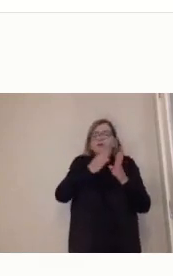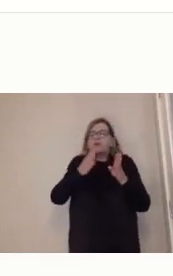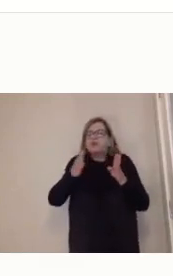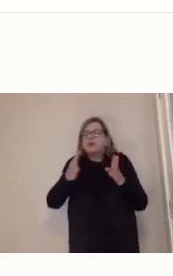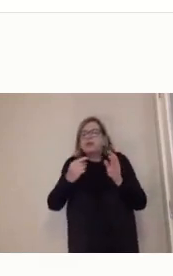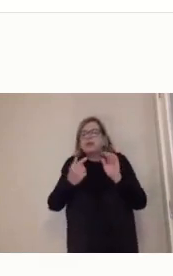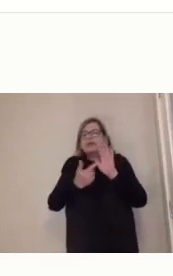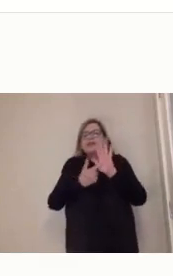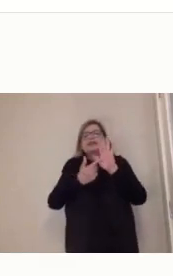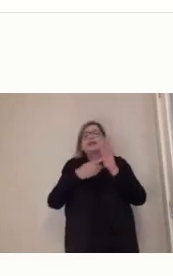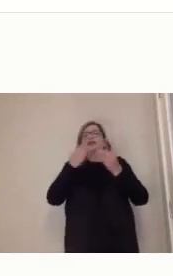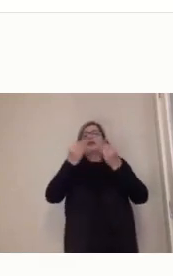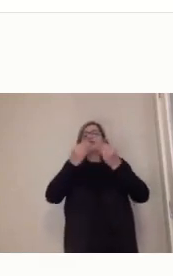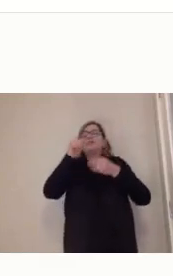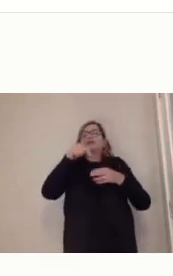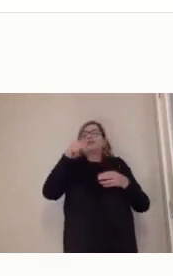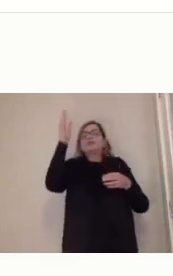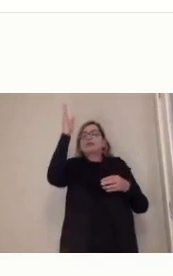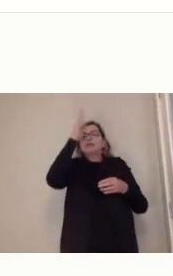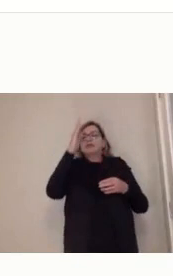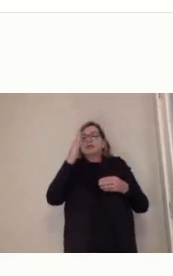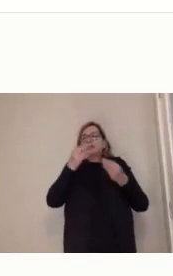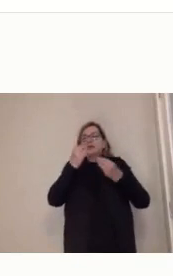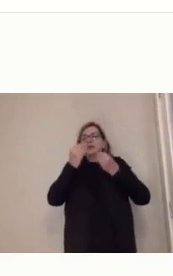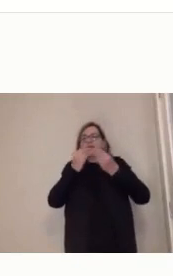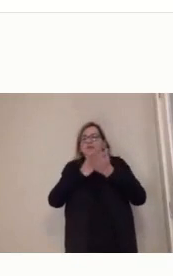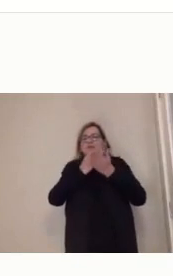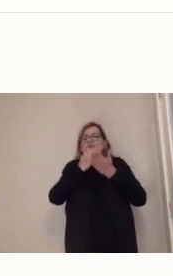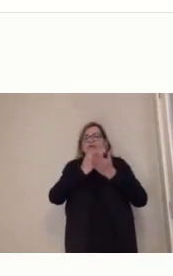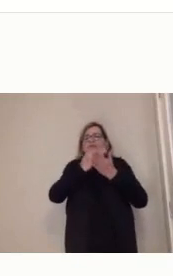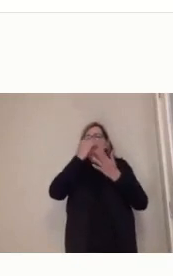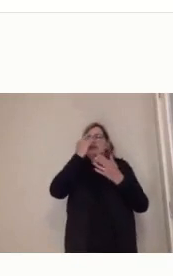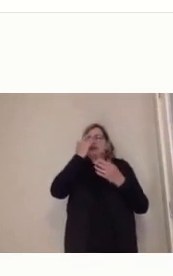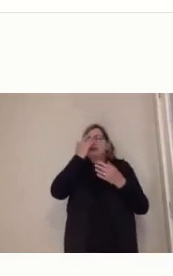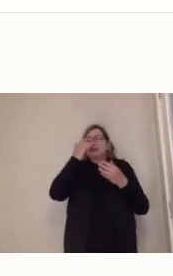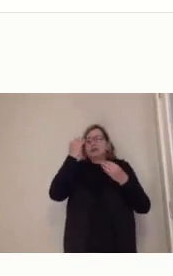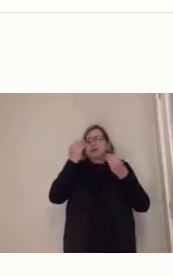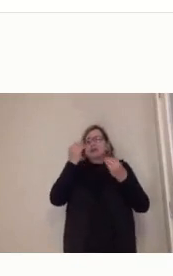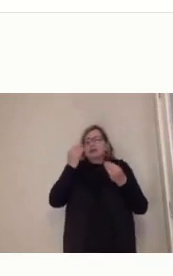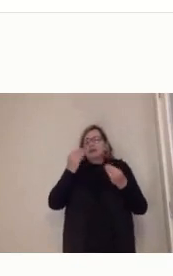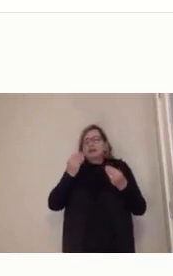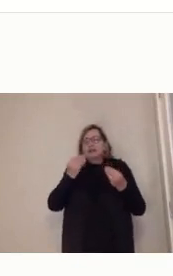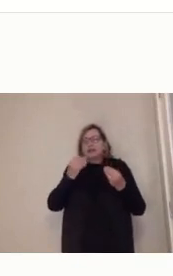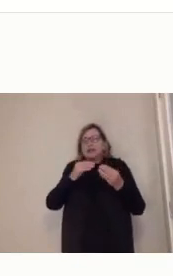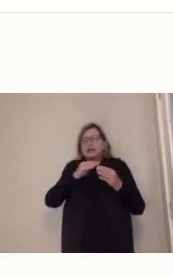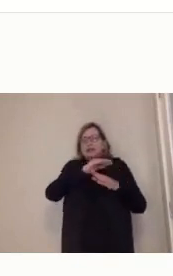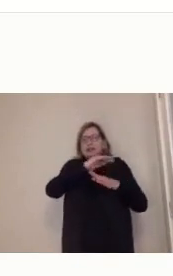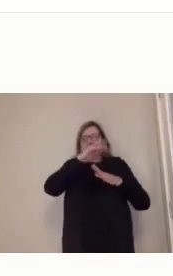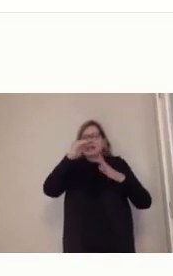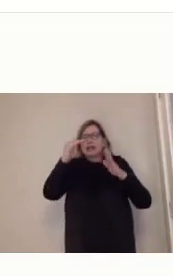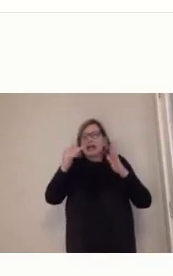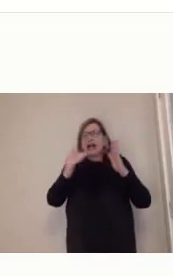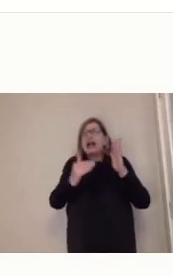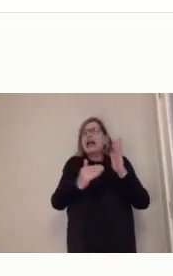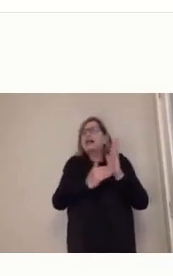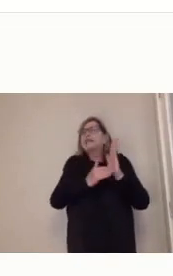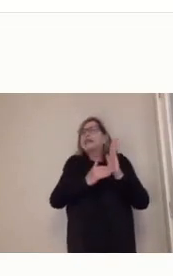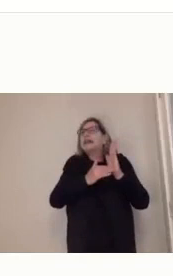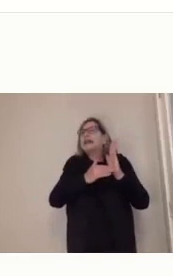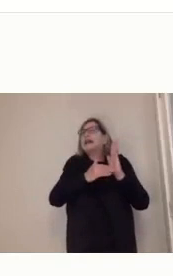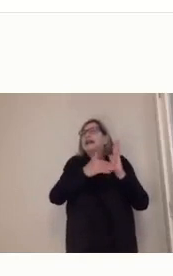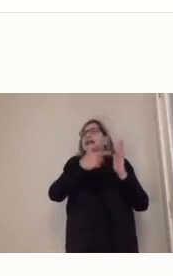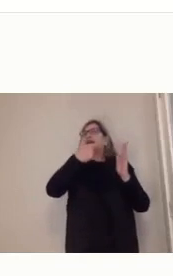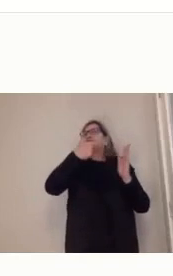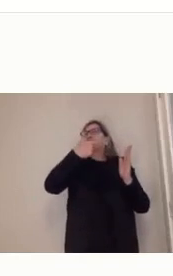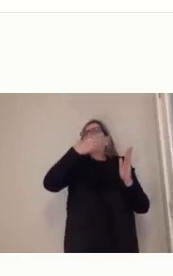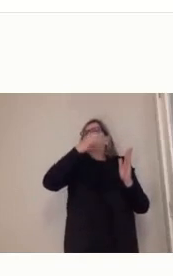eu acho, e a gente precisa realmente compartilhar mais coisas nesse processo